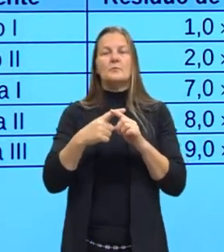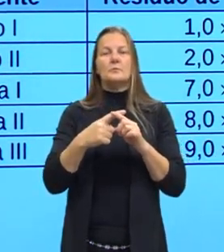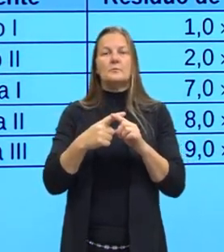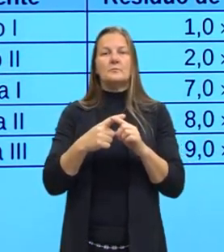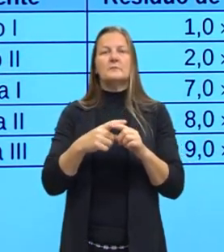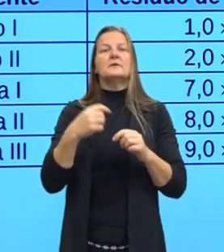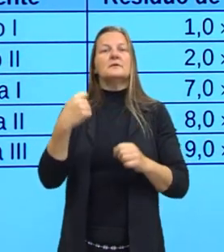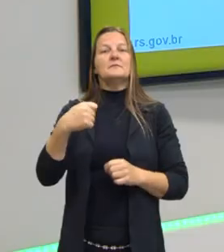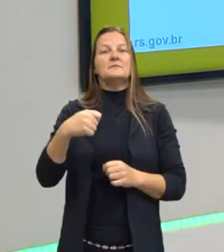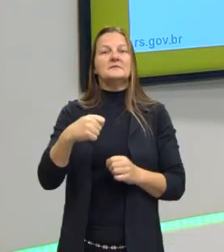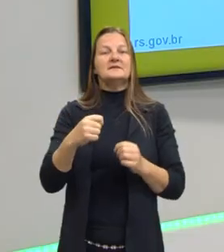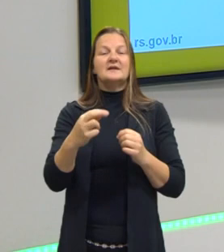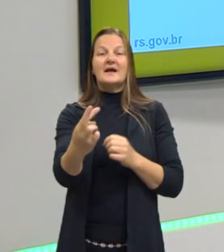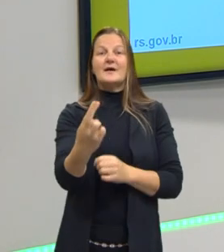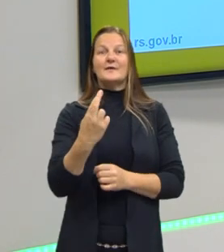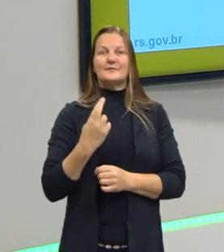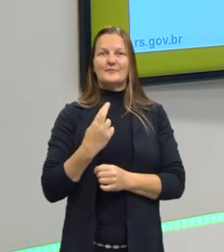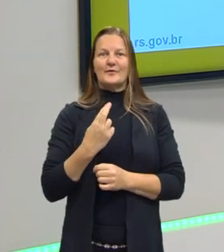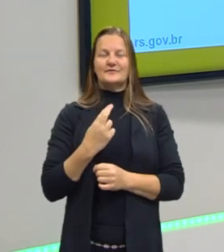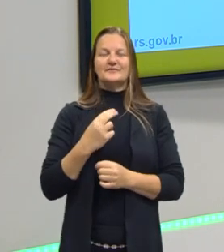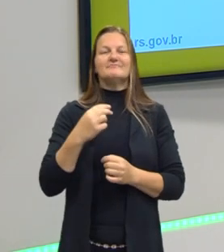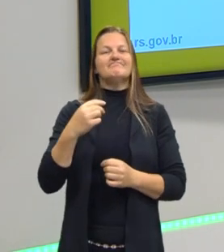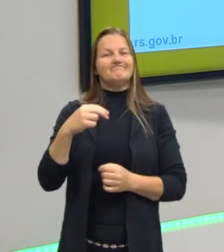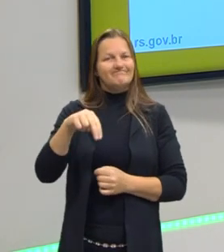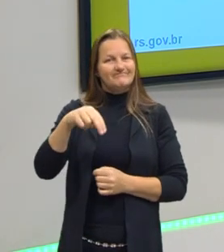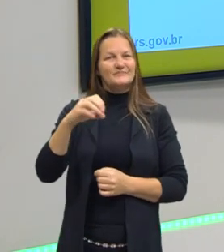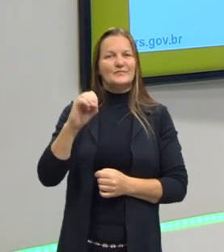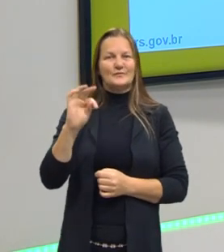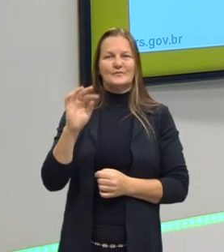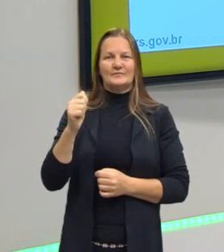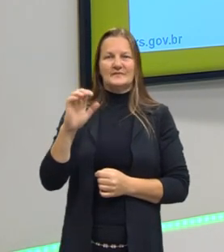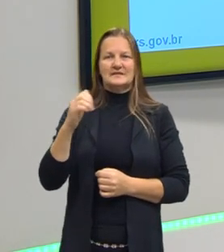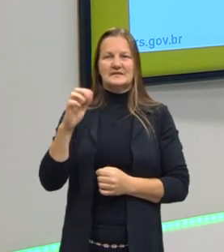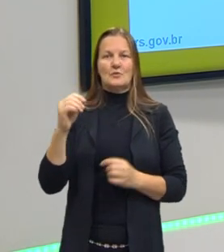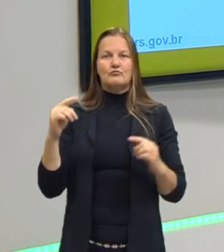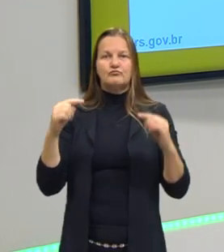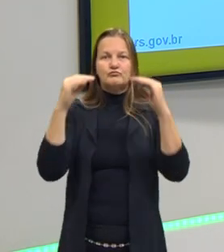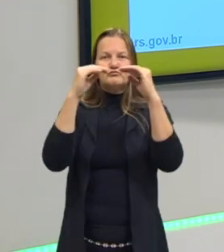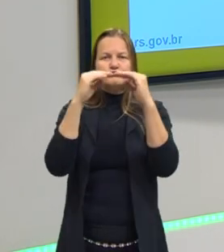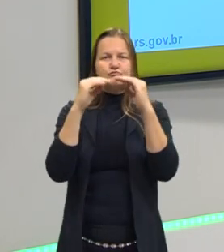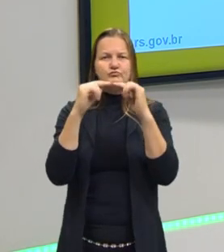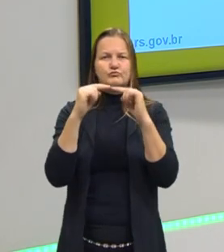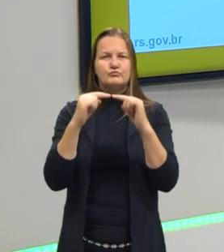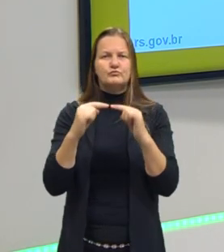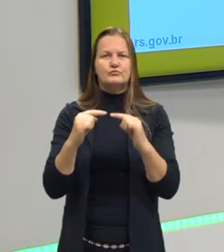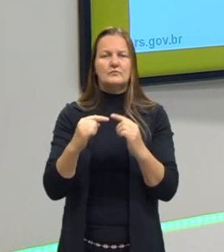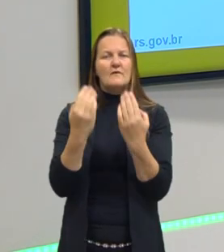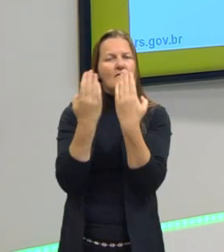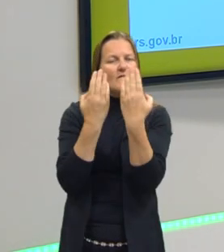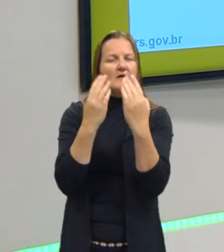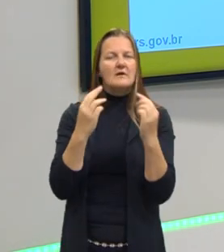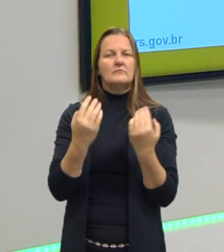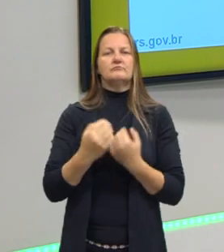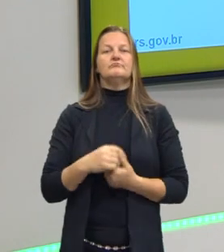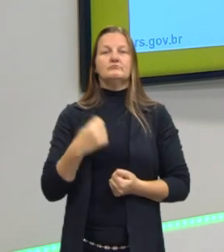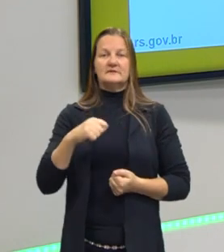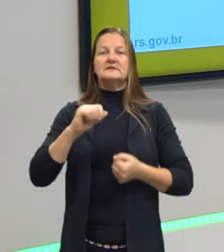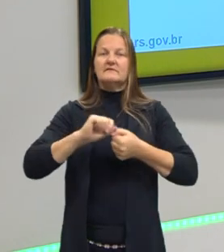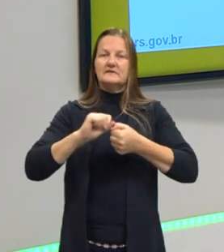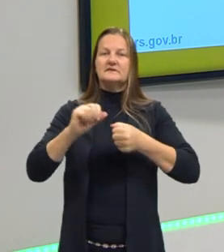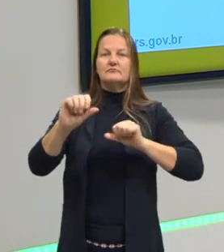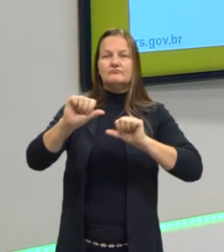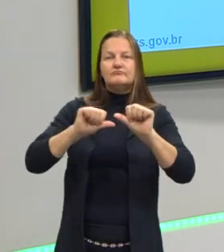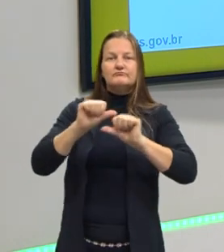Porque a questão traz a resposta nessa notação. Então, para ter mais facilidade no comparar o resultado, eu preciso fazer essa